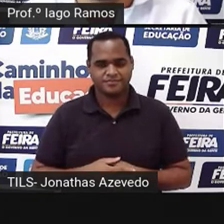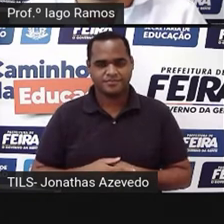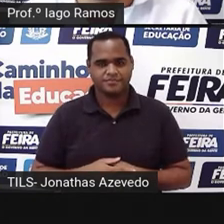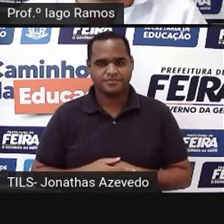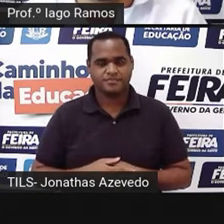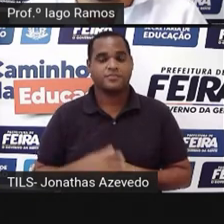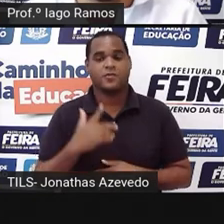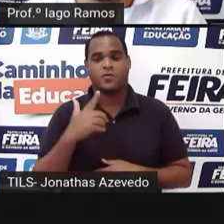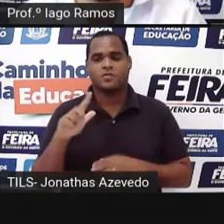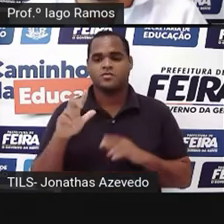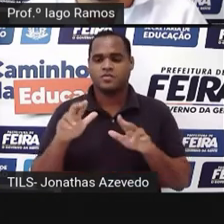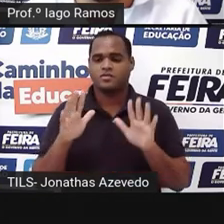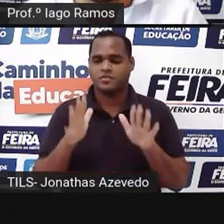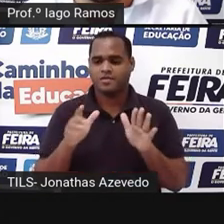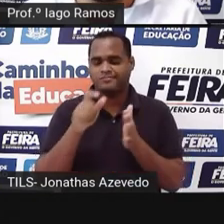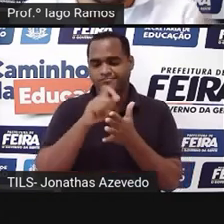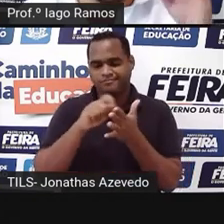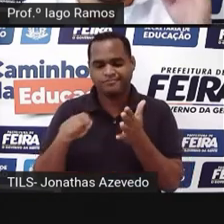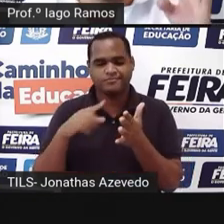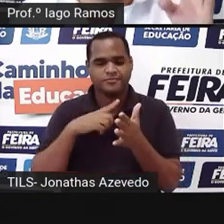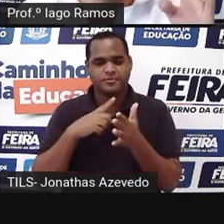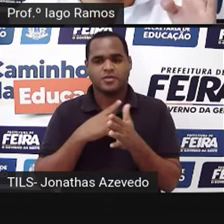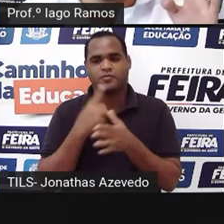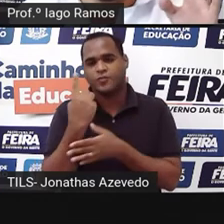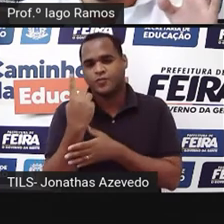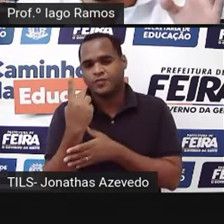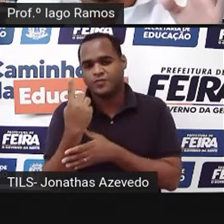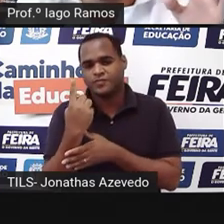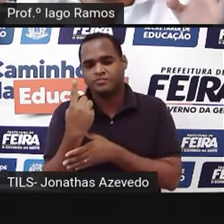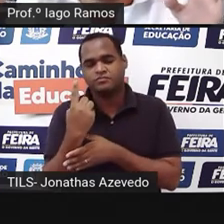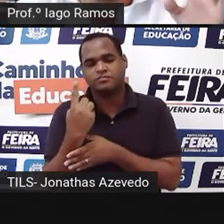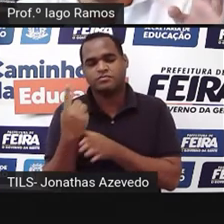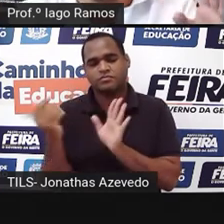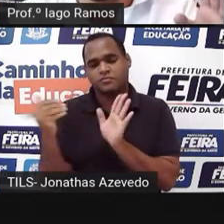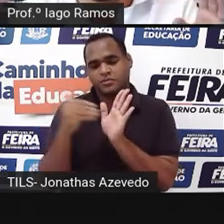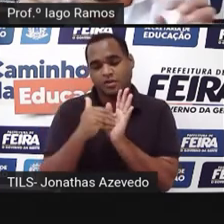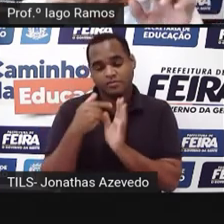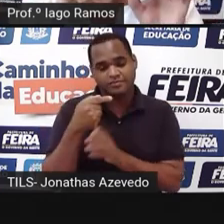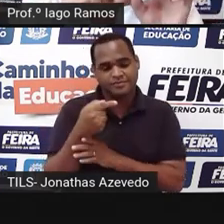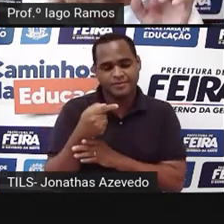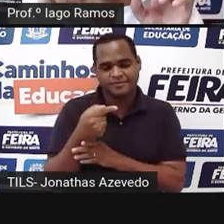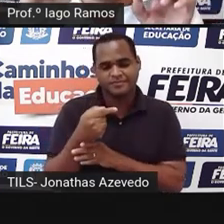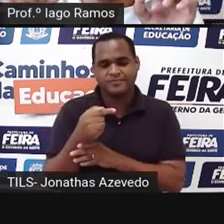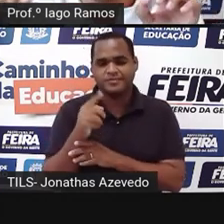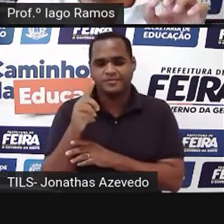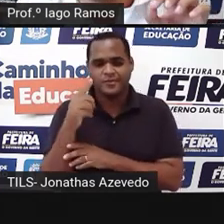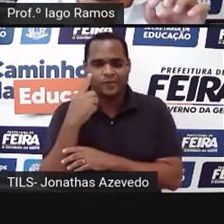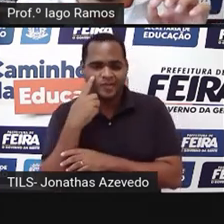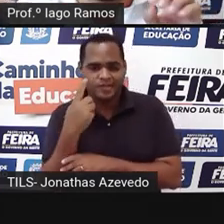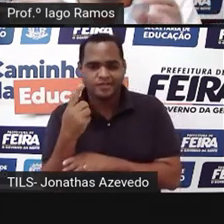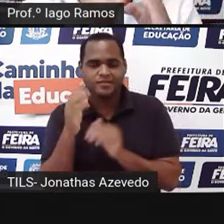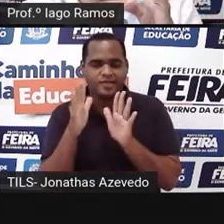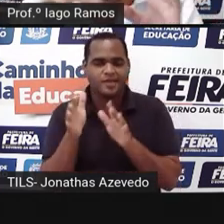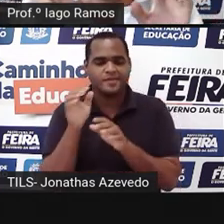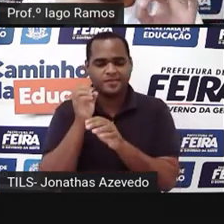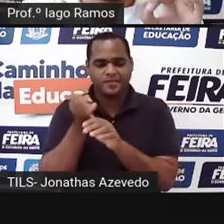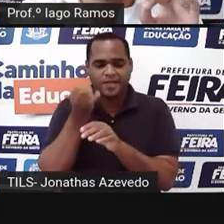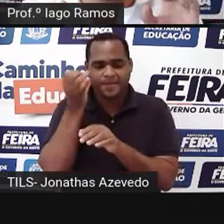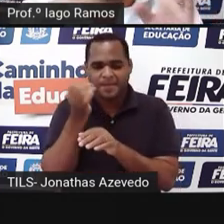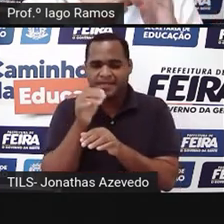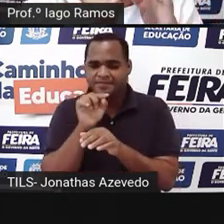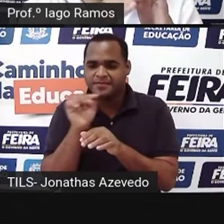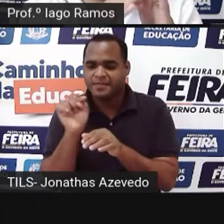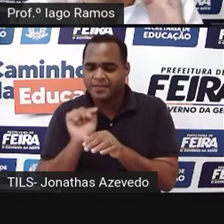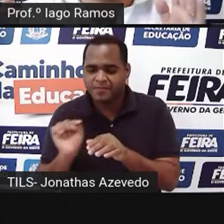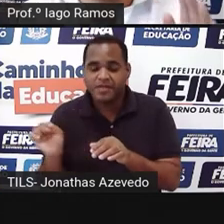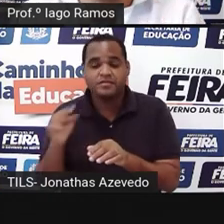Esse outro que eu marquei vai de 1 até 7, se a gente contar os tracinhos ali embaixo,